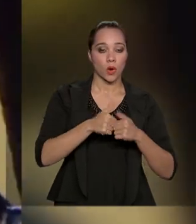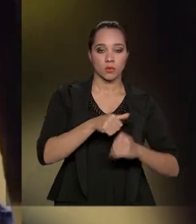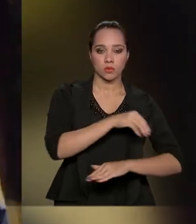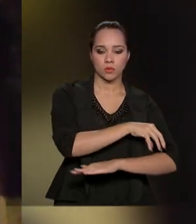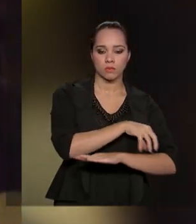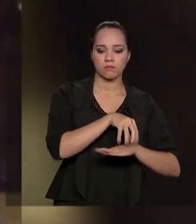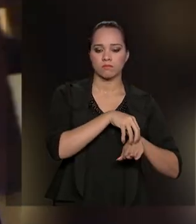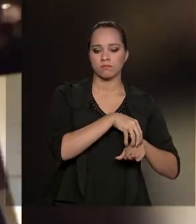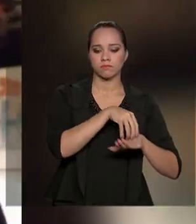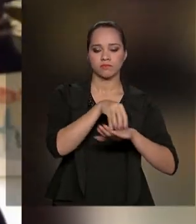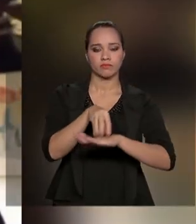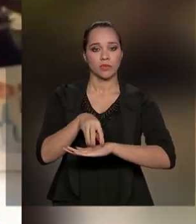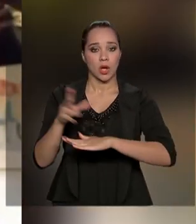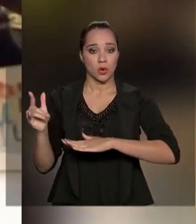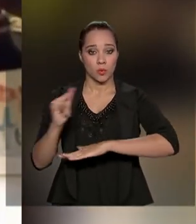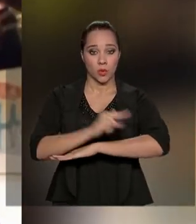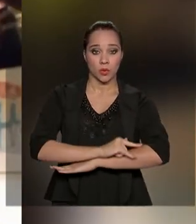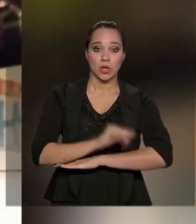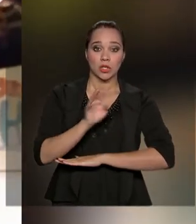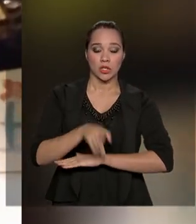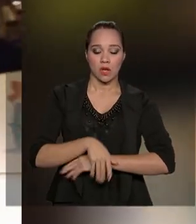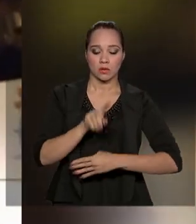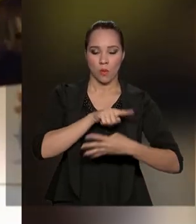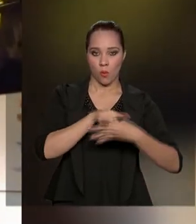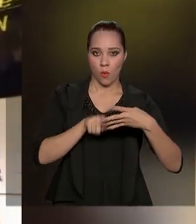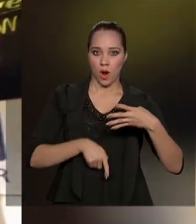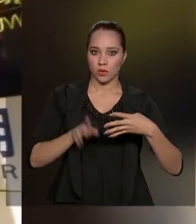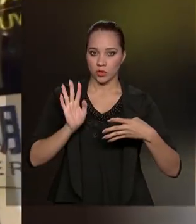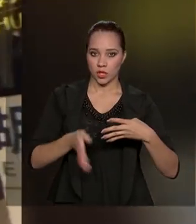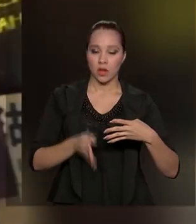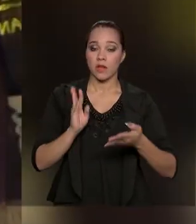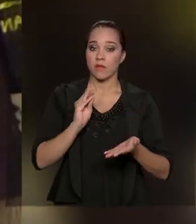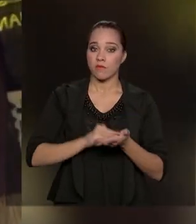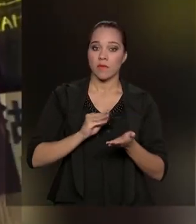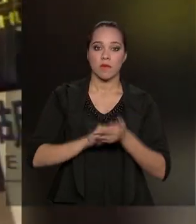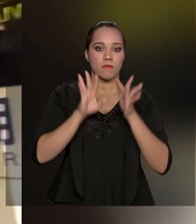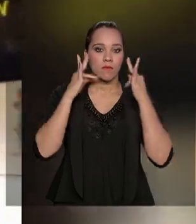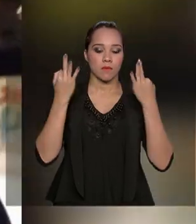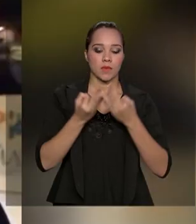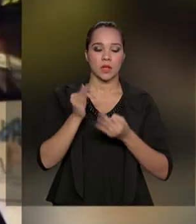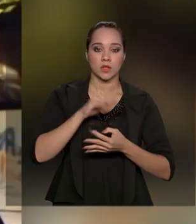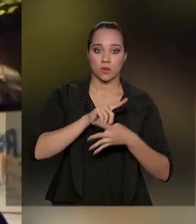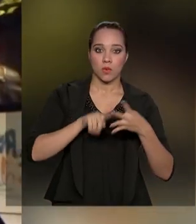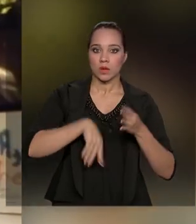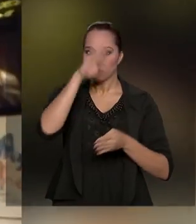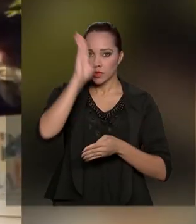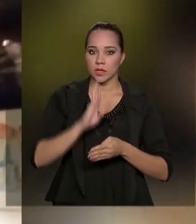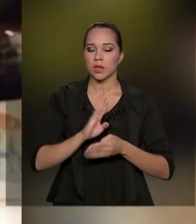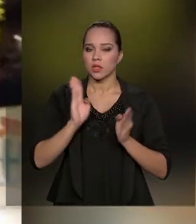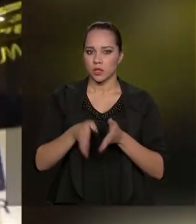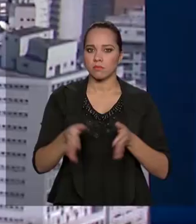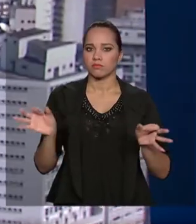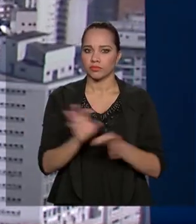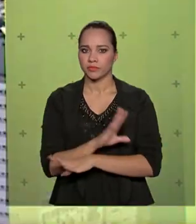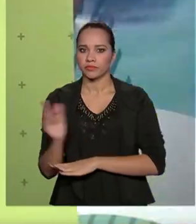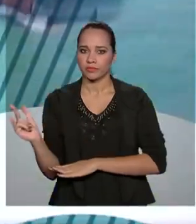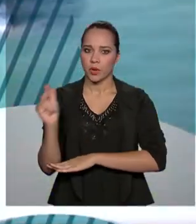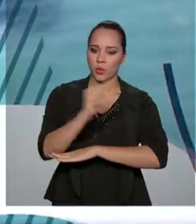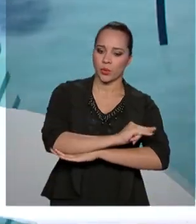quatro poloneses, está faltando um. E falta mais uma família de quatro brasileiros e aí já estamos prontos para ir para o aeroporto.